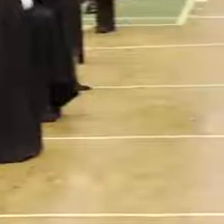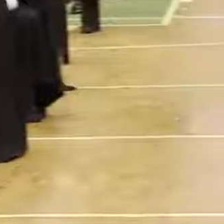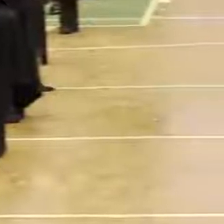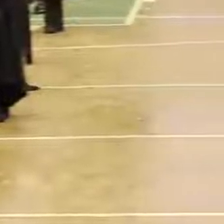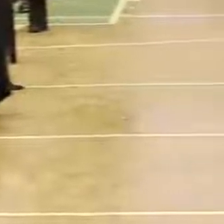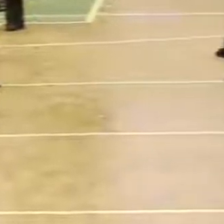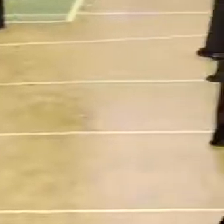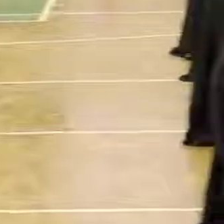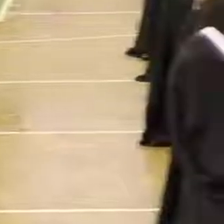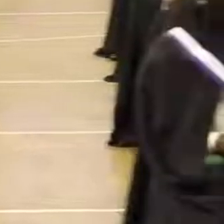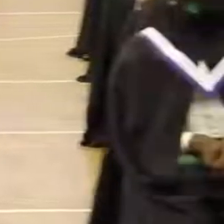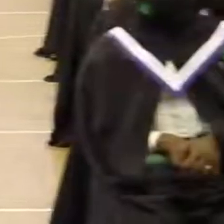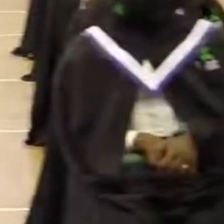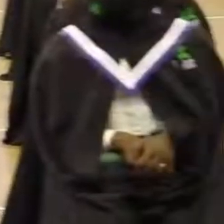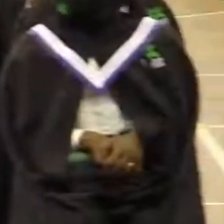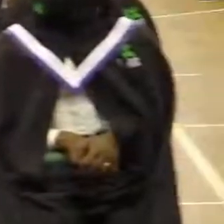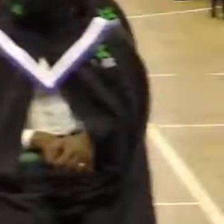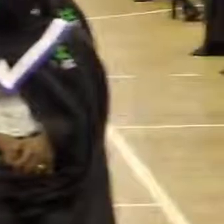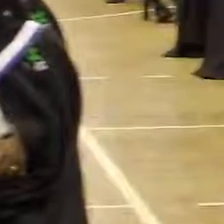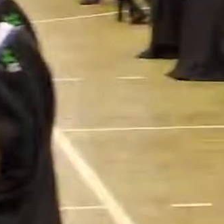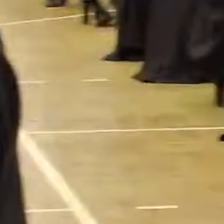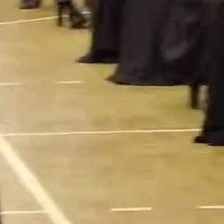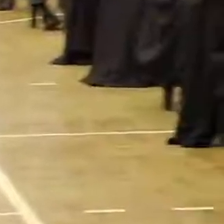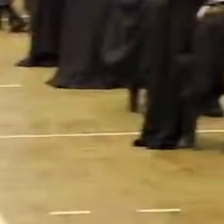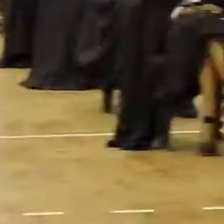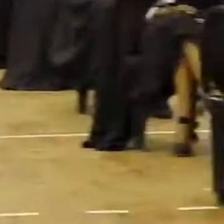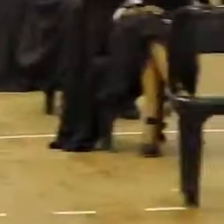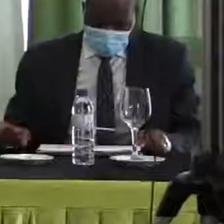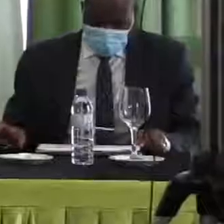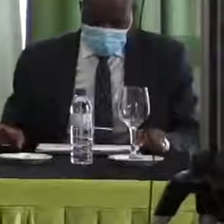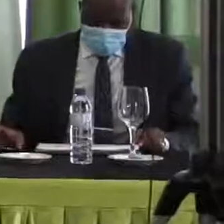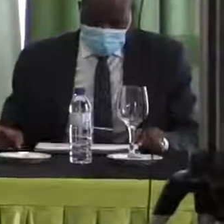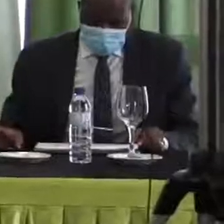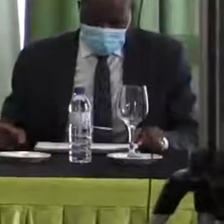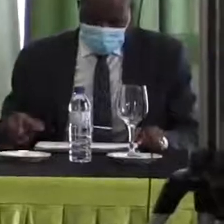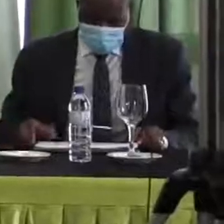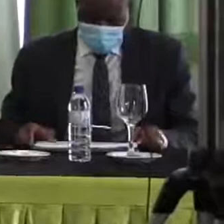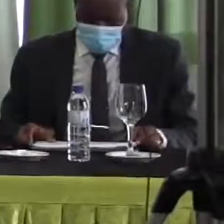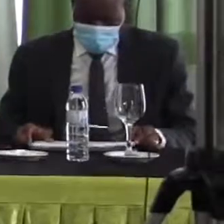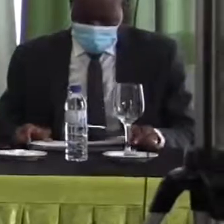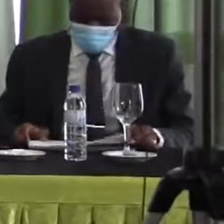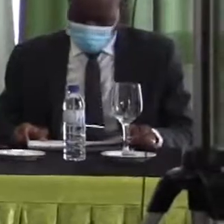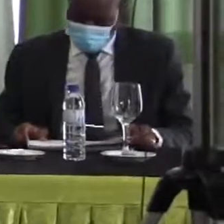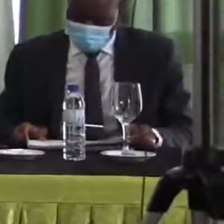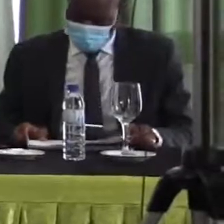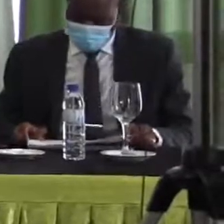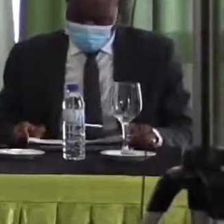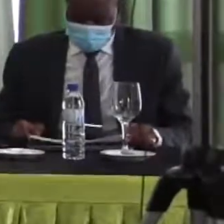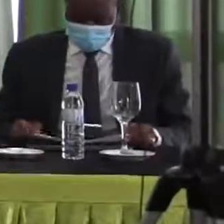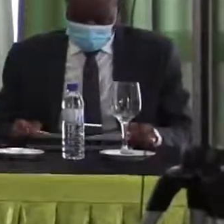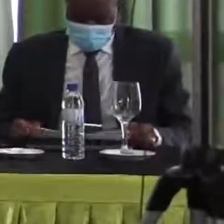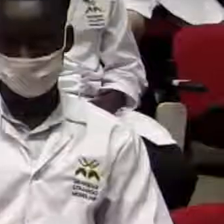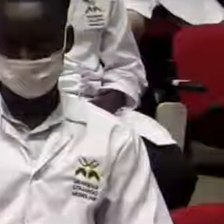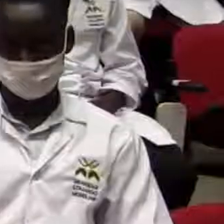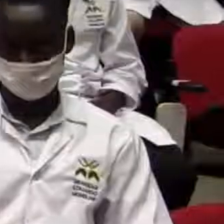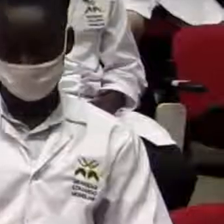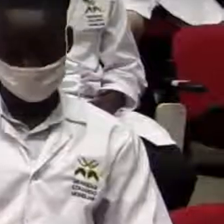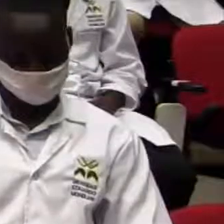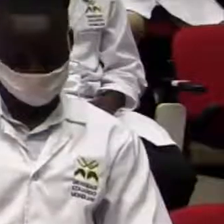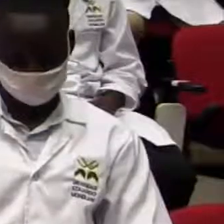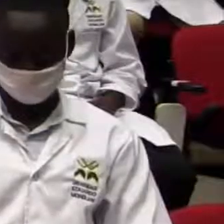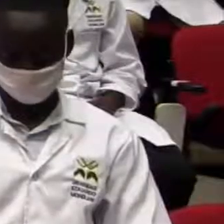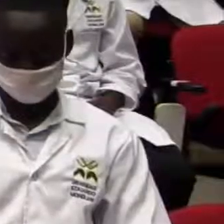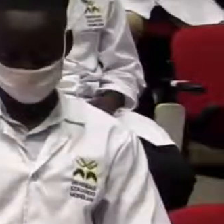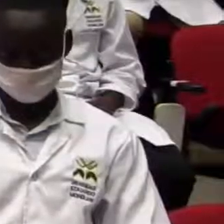O UAM realiza cerimônias de graduação. Maputo acolhe conferência regional de ensino à distância. Estudantes da Faculdade de